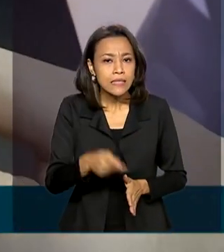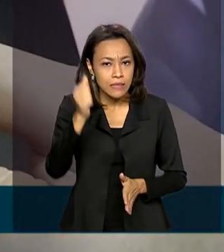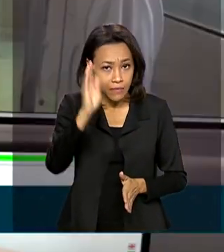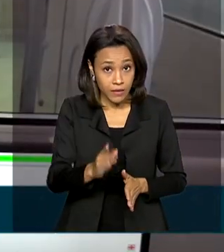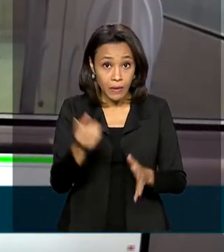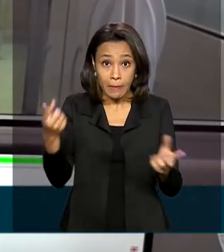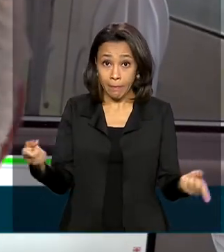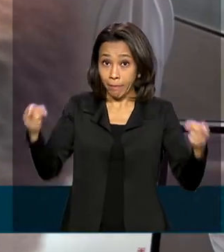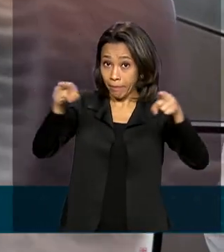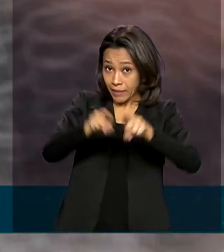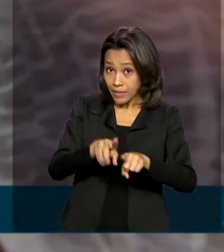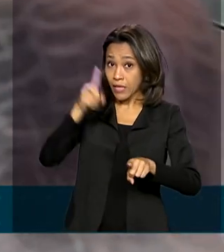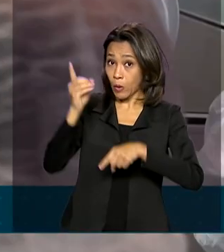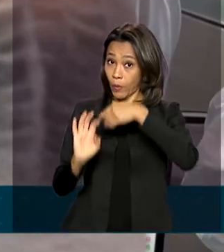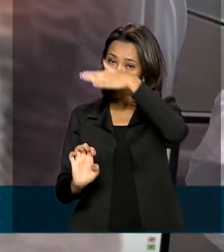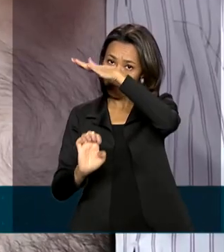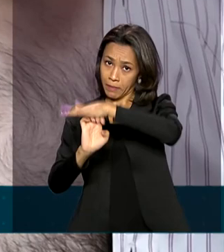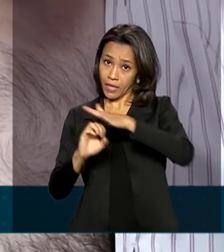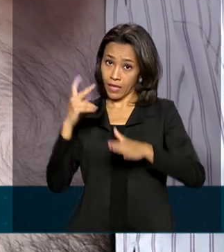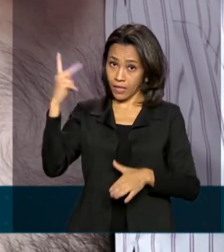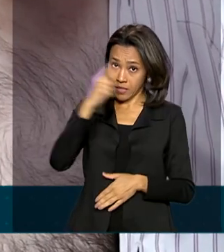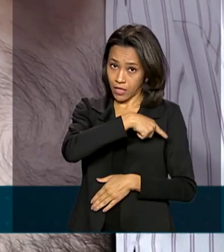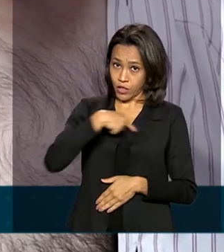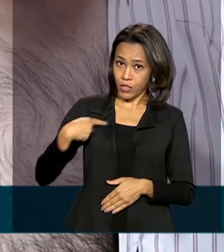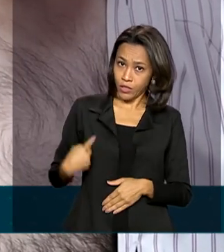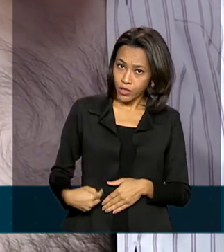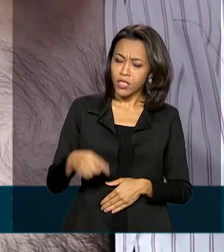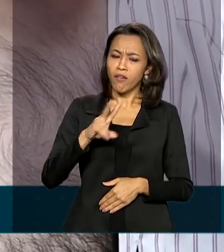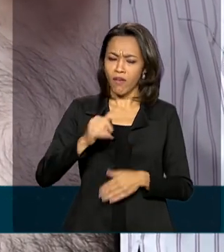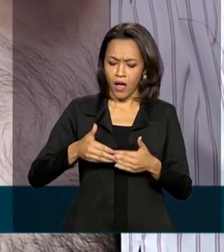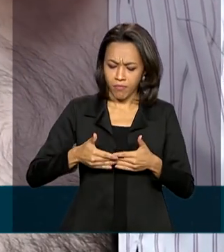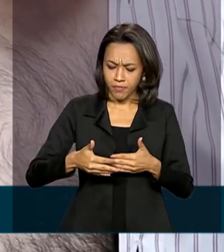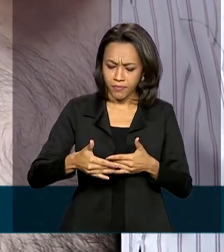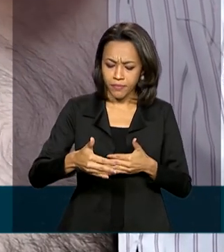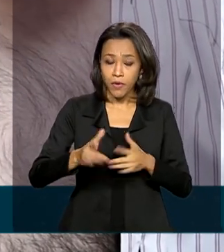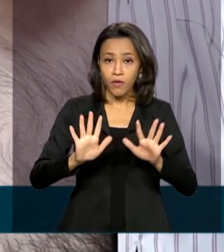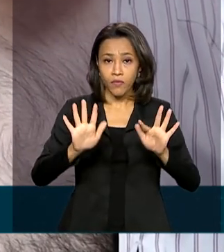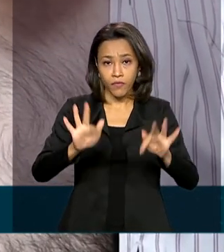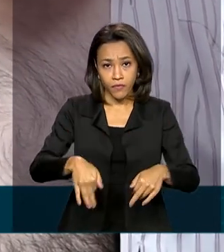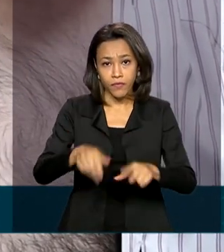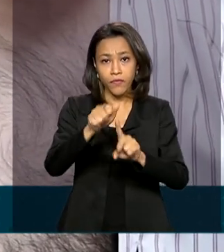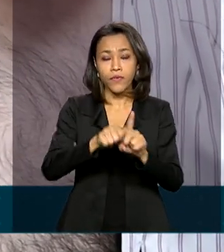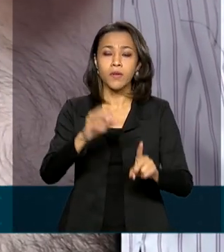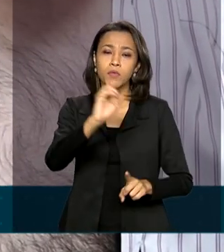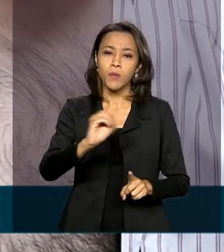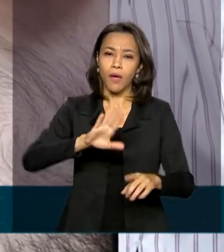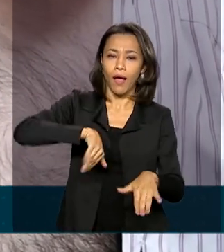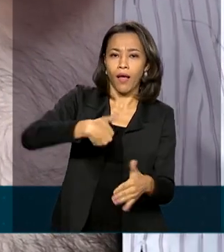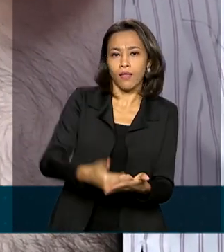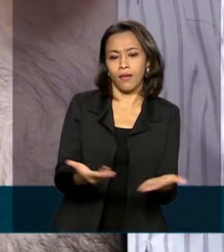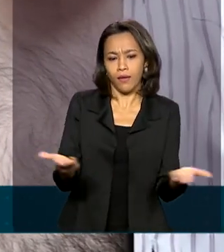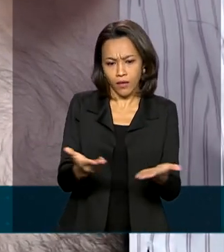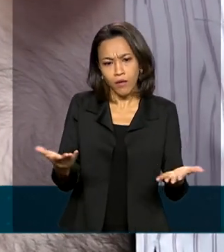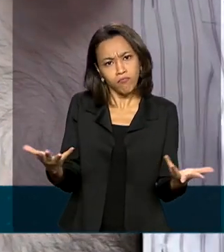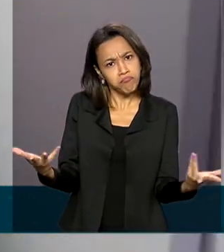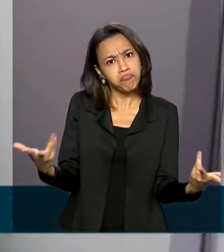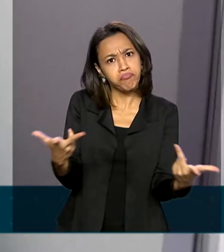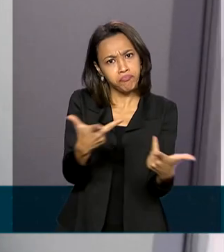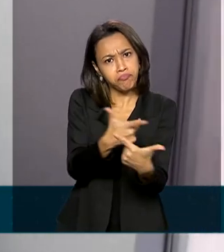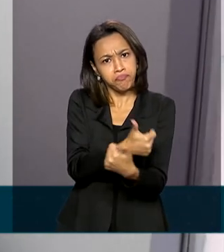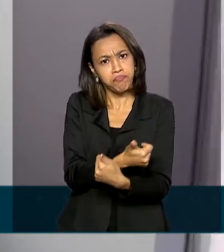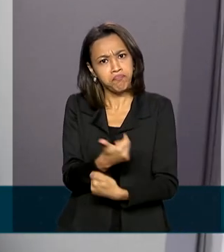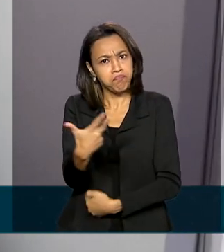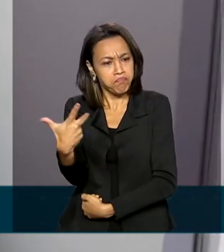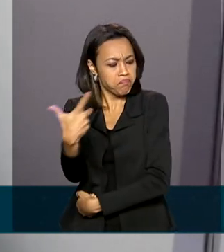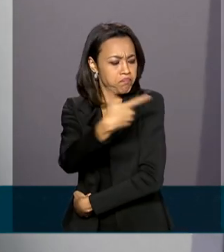parceria com a farmacêutica chinesa Sinovac, devem terminar em outubro. Até aqui, segundo o Instituto, ela mostrou eficácia na criação